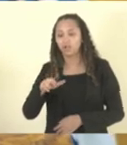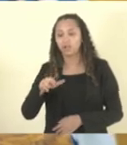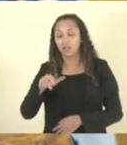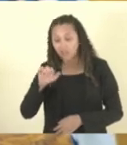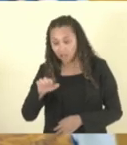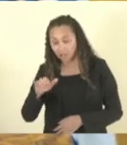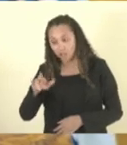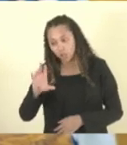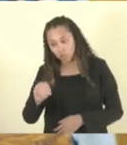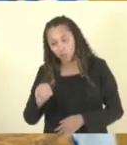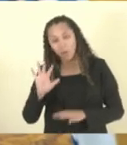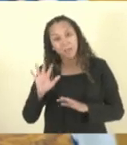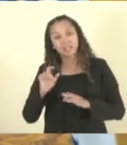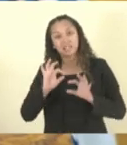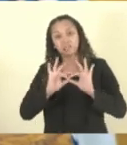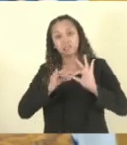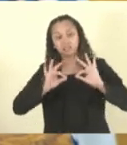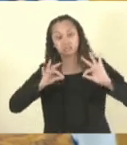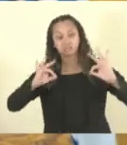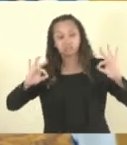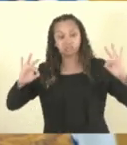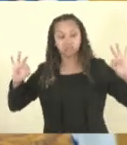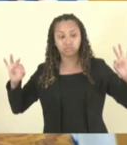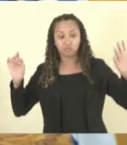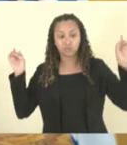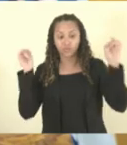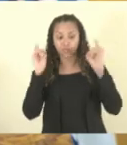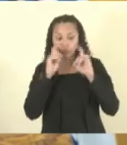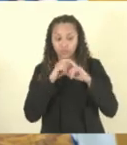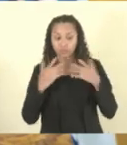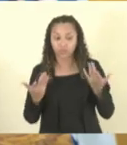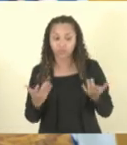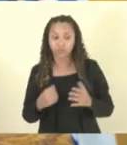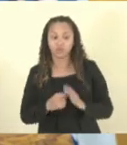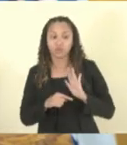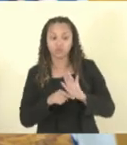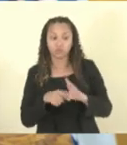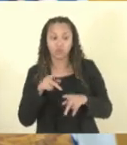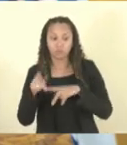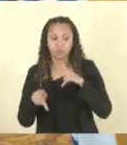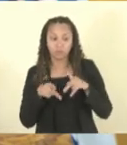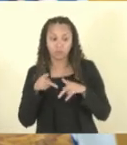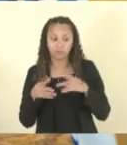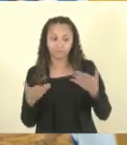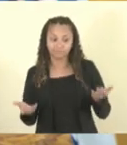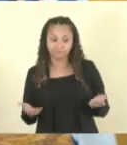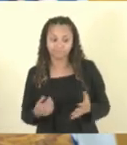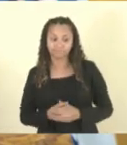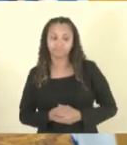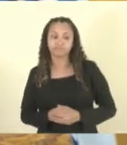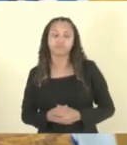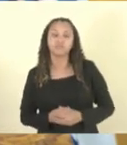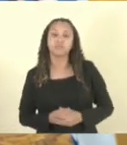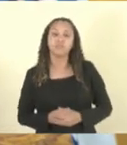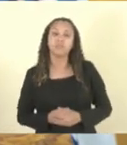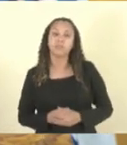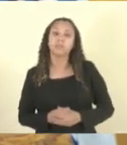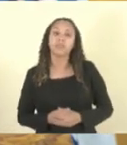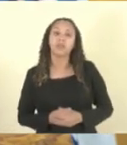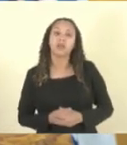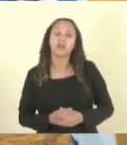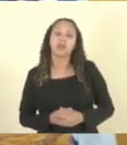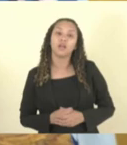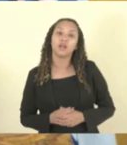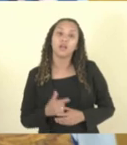recursos são ínfimos. Deputado Engenheiro José Esmeraldo, eu assumi meu cargo de escrivão de